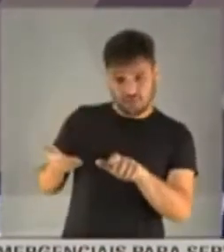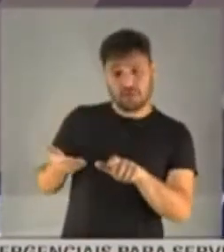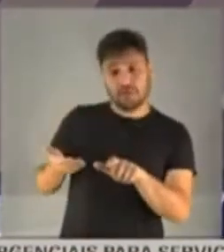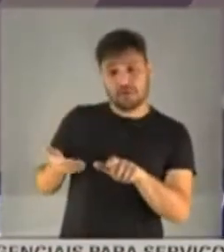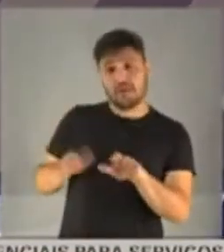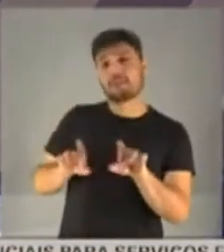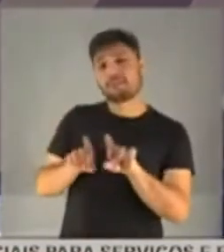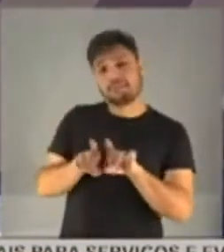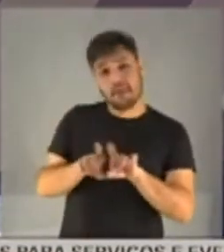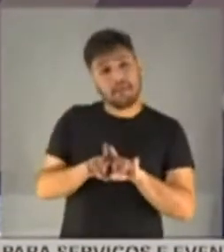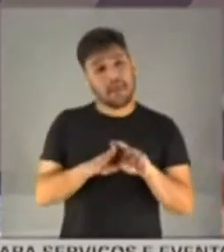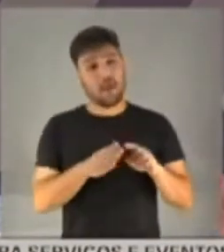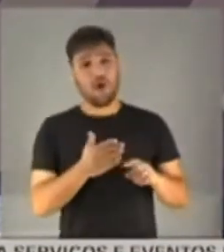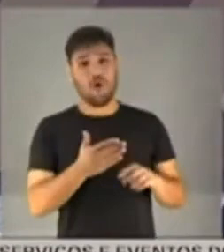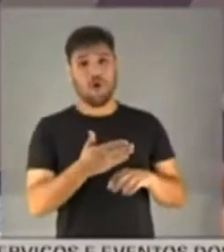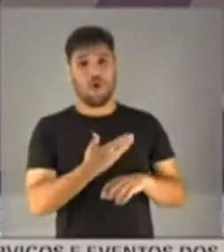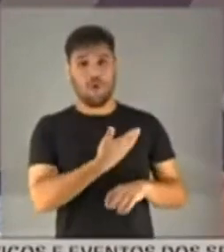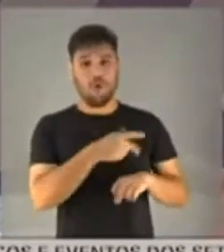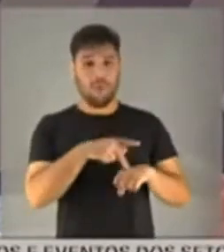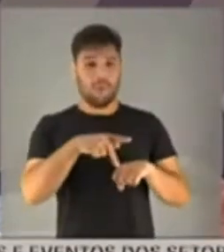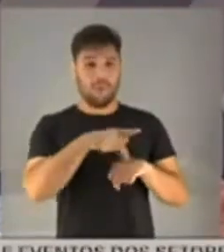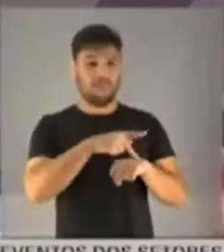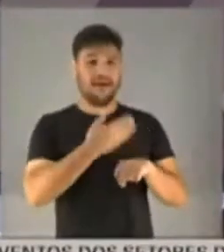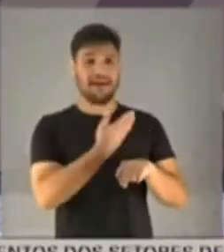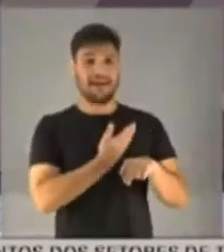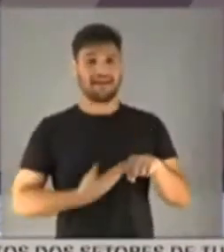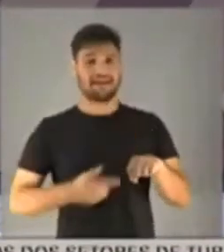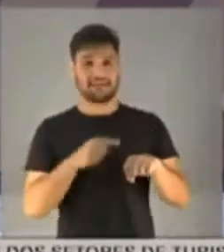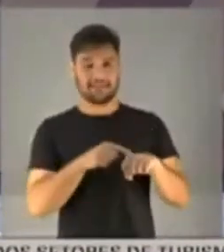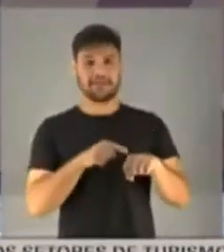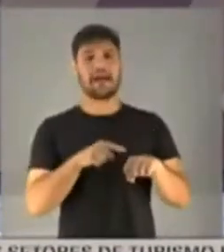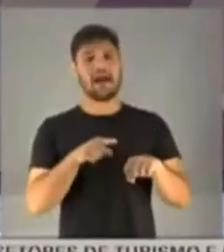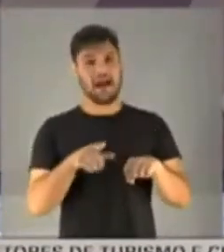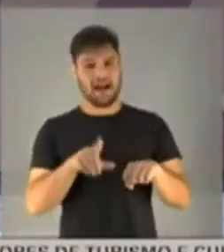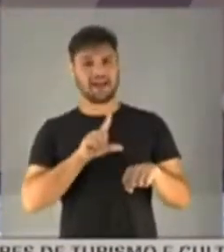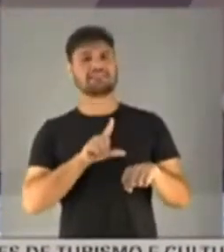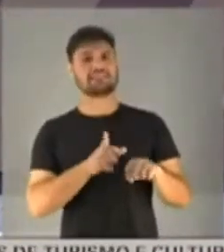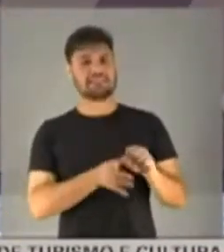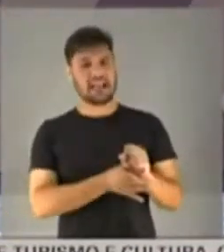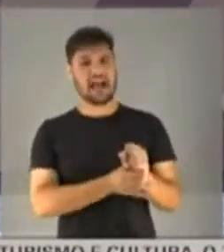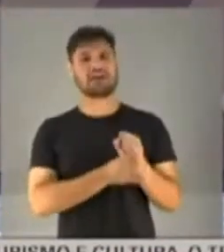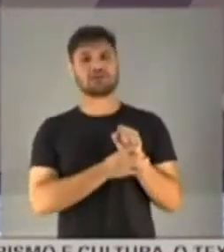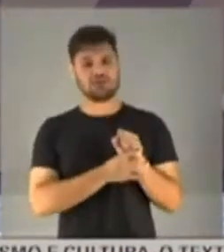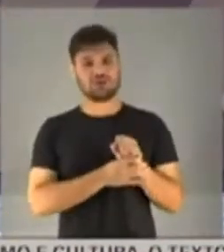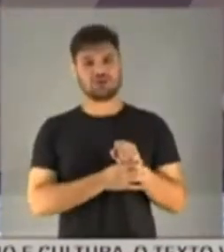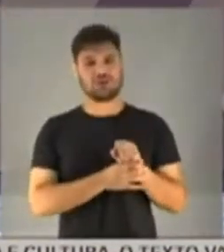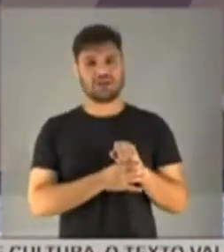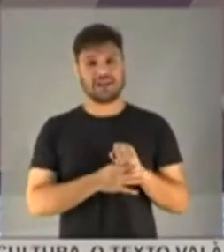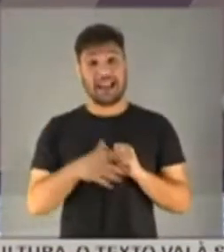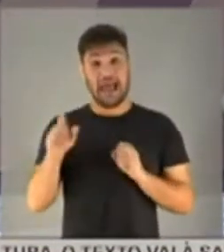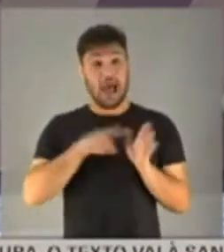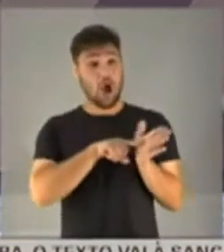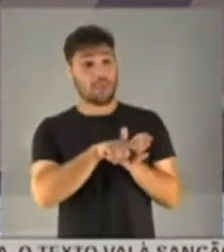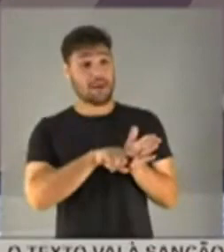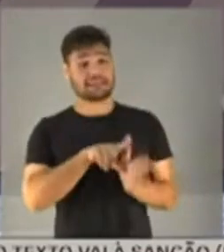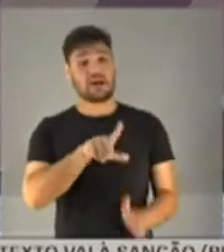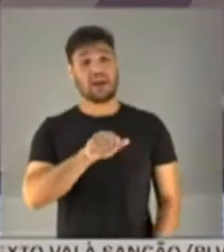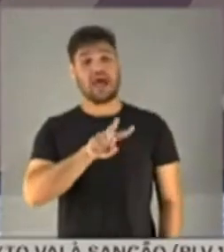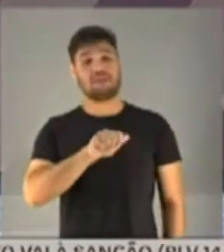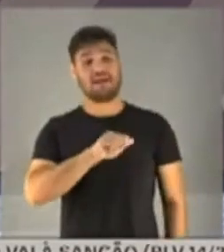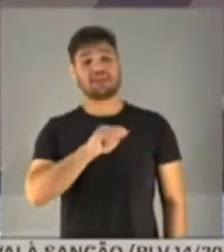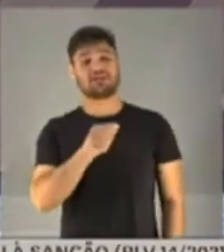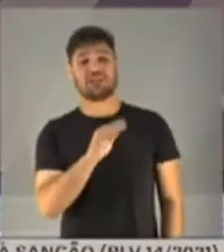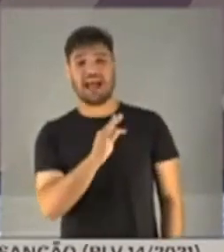forma que o Estado brasileiro, senador Fernando Bezerra, garantia quando da Operação Lava Jato